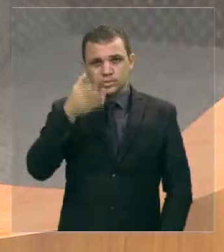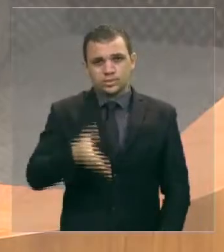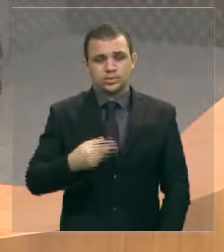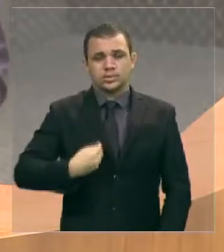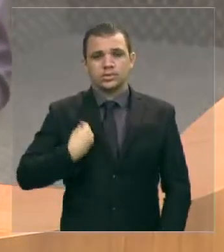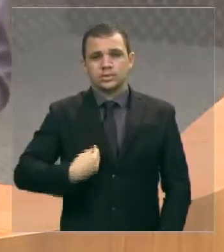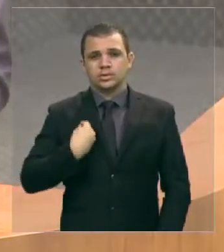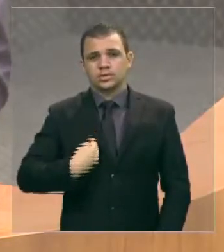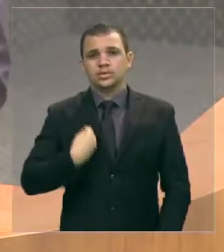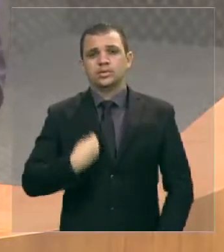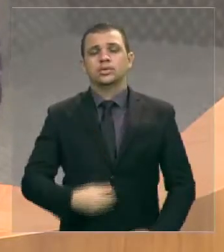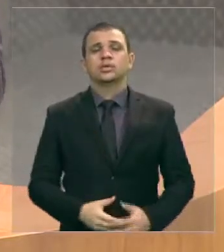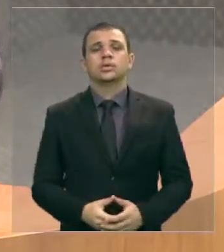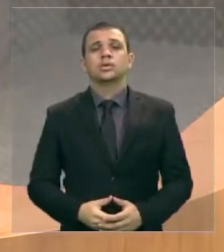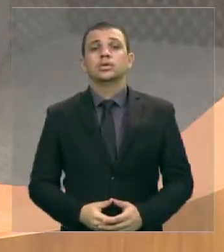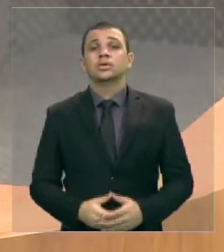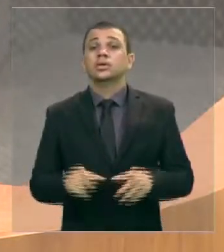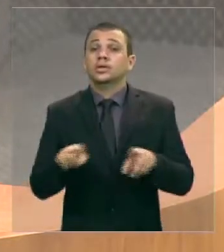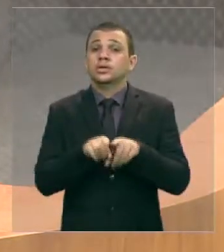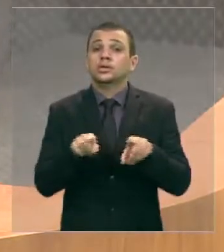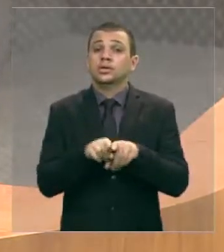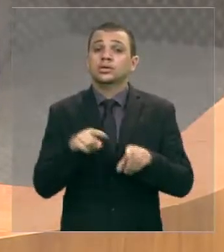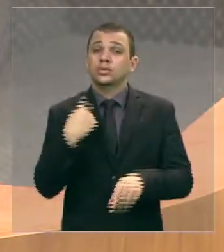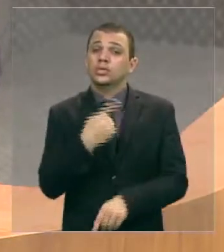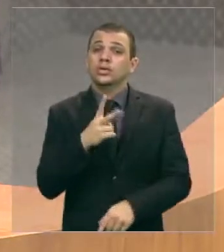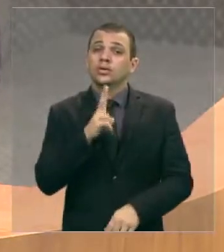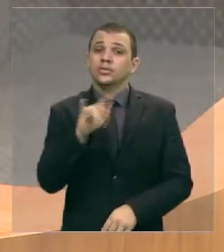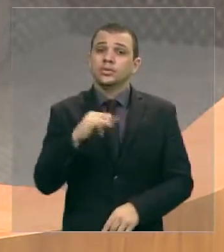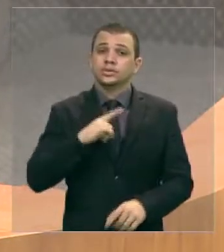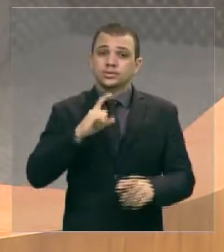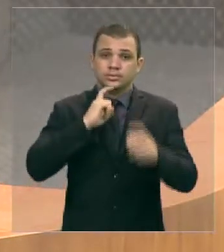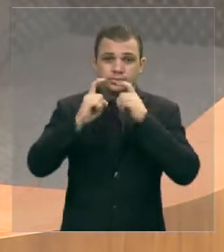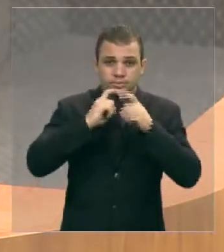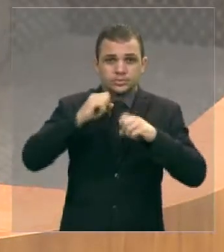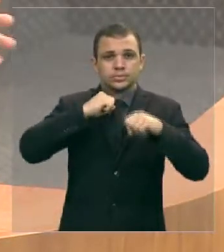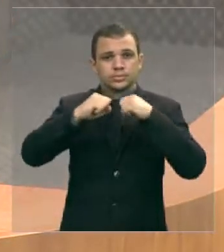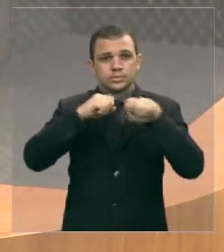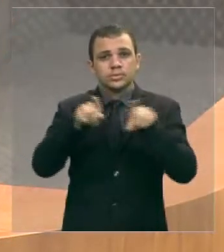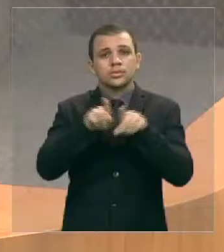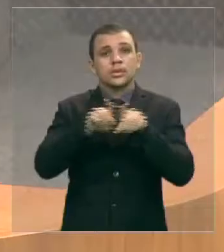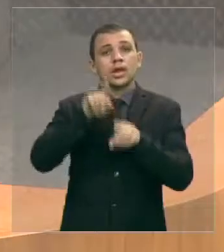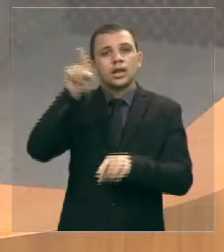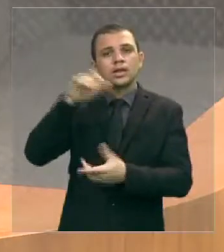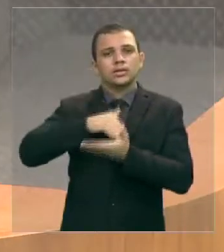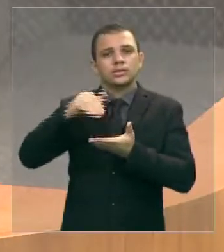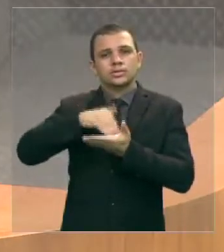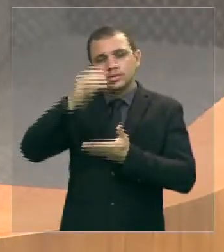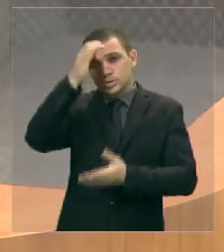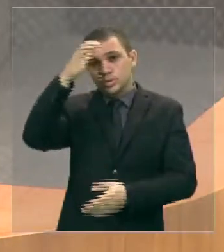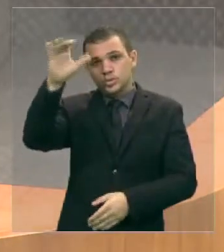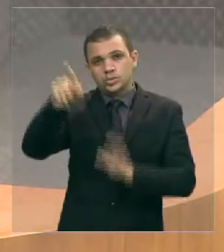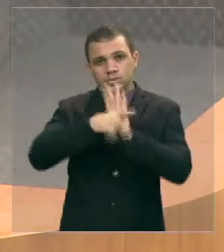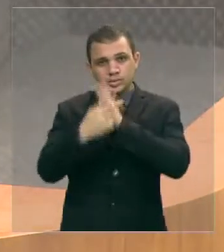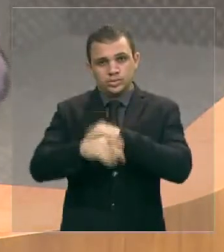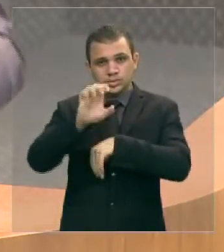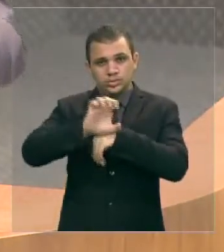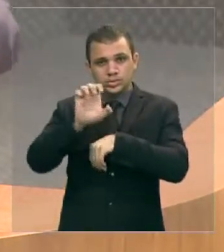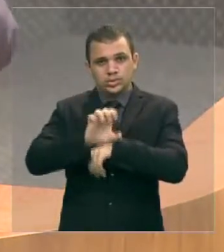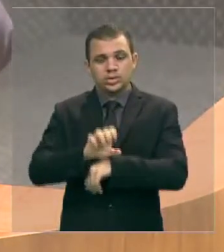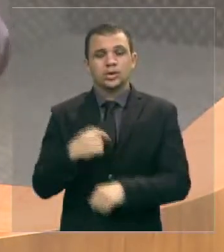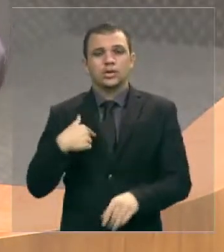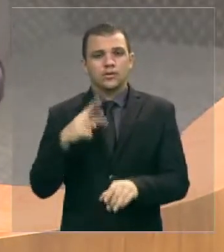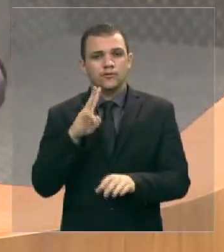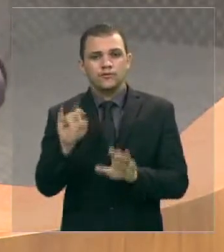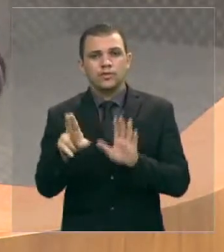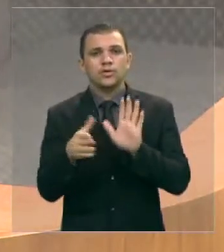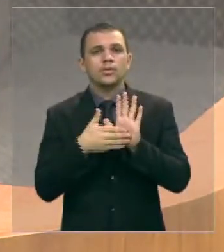desta casa como também vamos abrir a discussão e diálogo com a Secretaria de Cultura do Estado vou propor uma